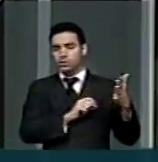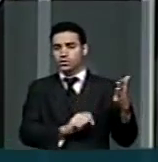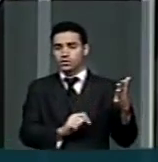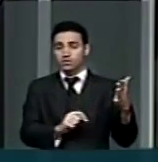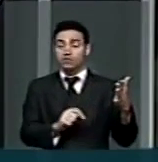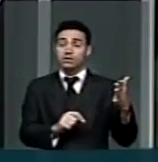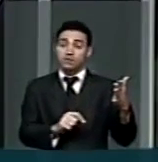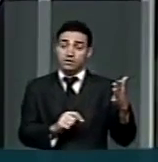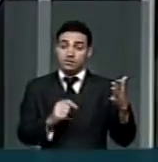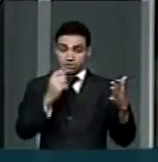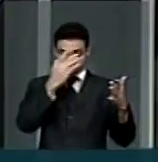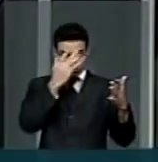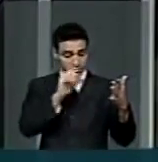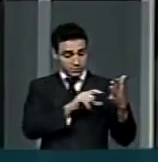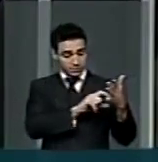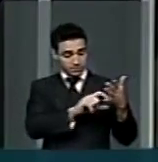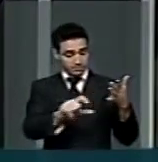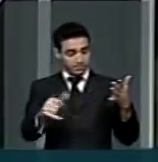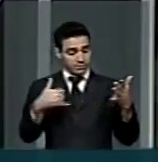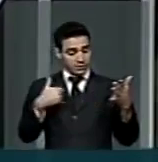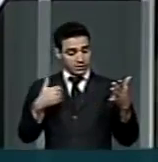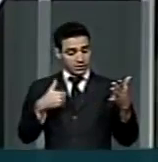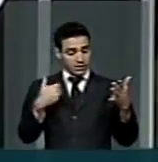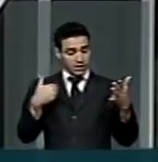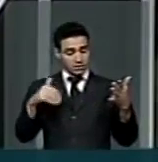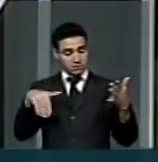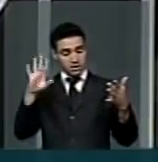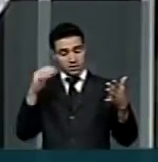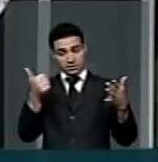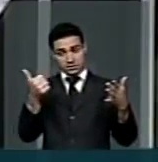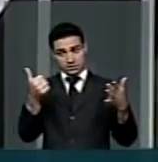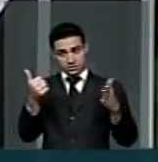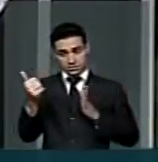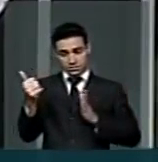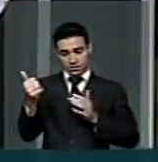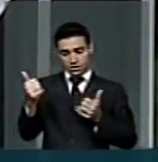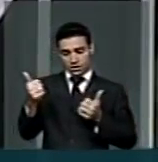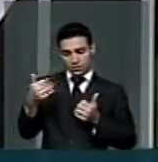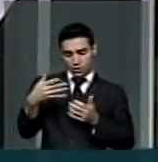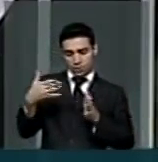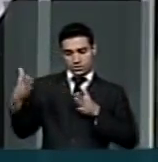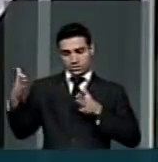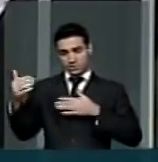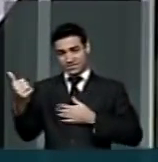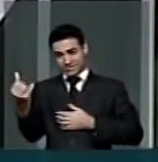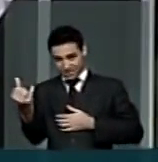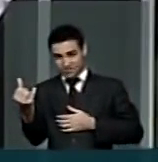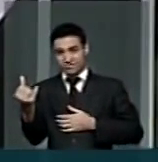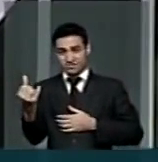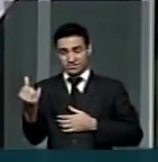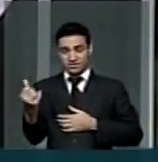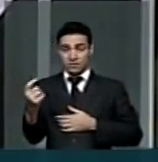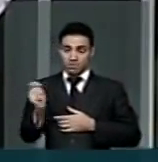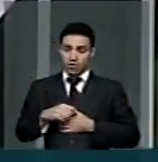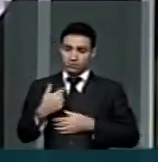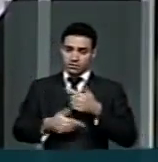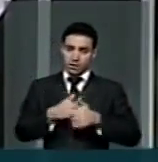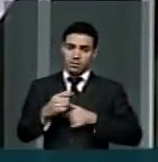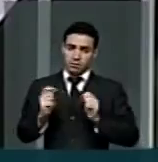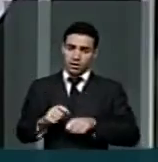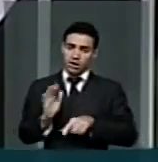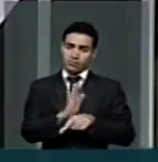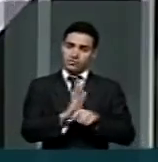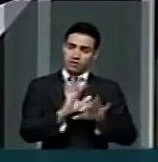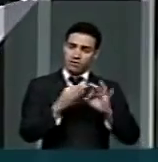impedir que o menor de 16 e maior de 14 exerçam atividade laborativa a fim de complementar a renda família.